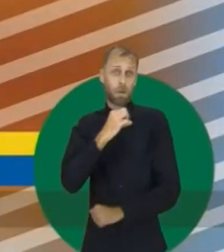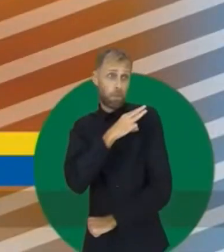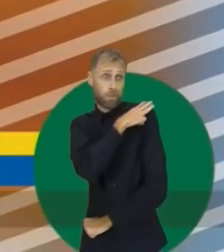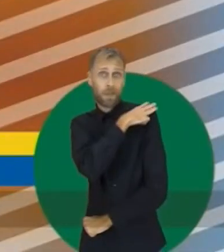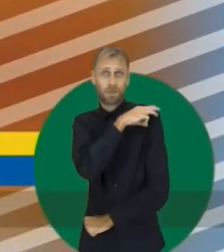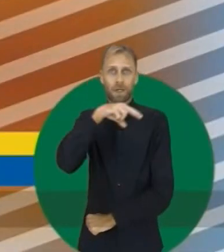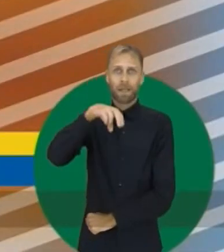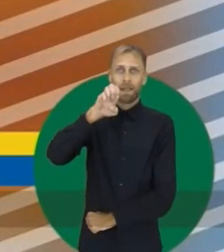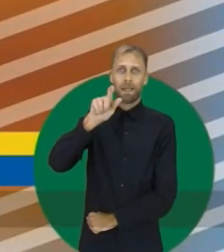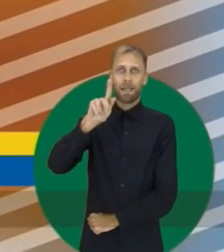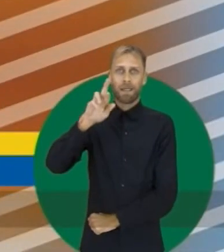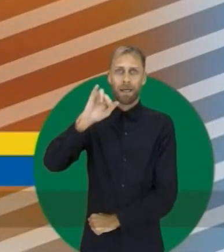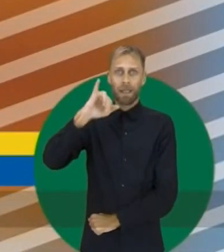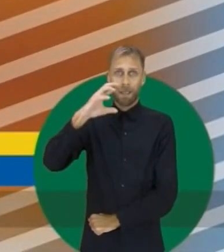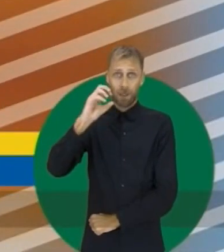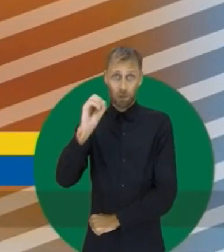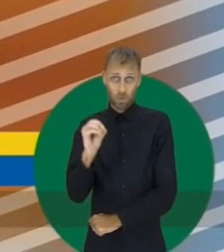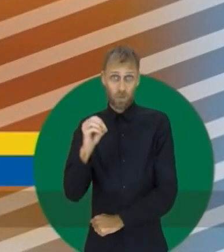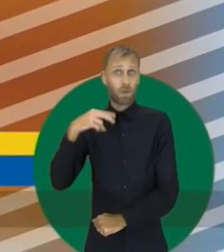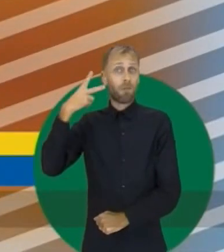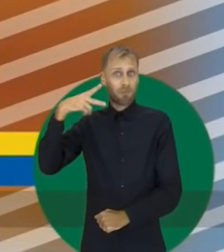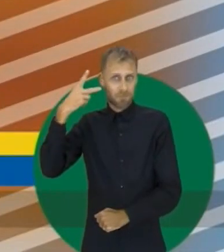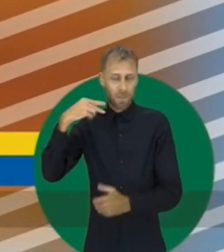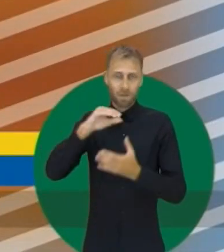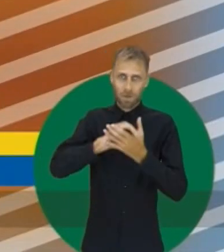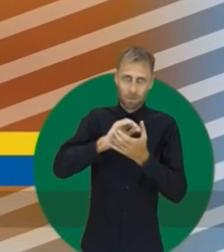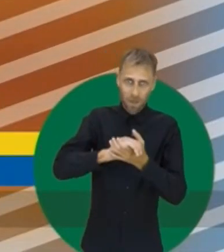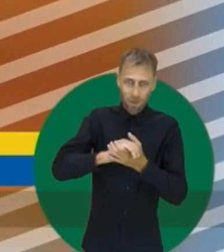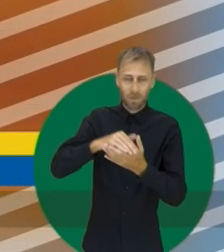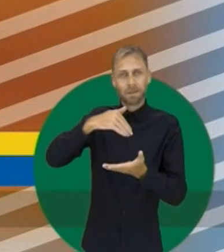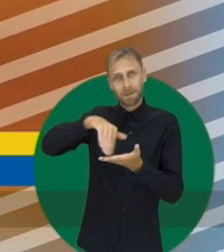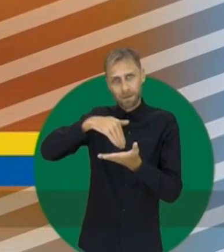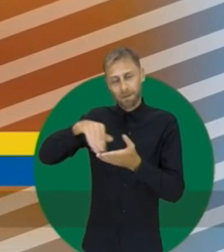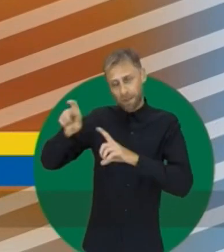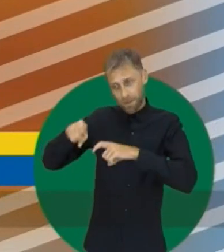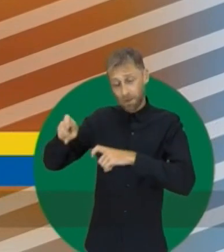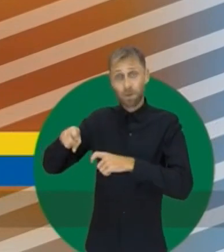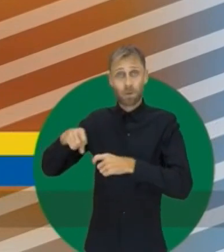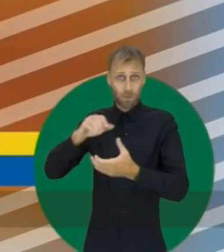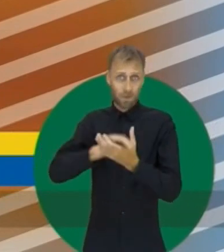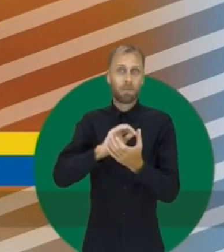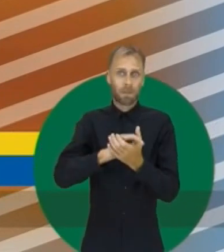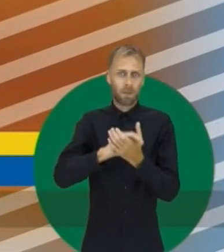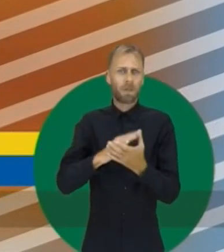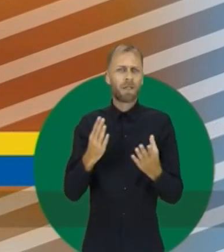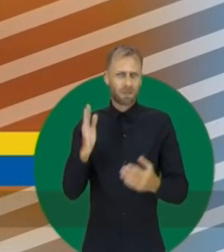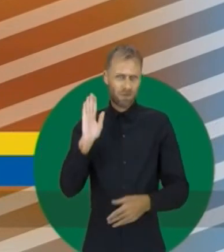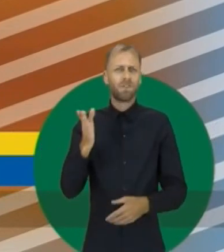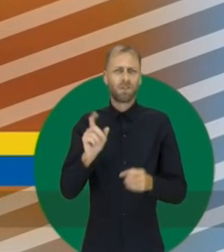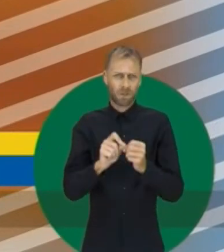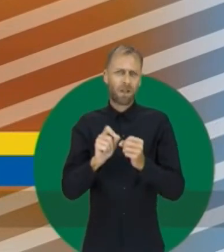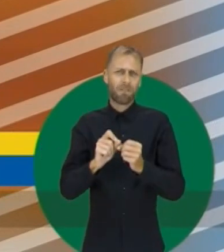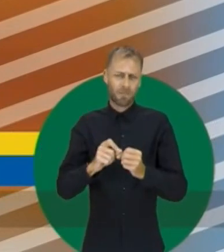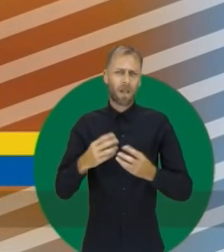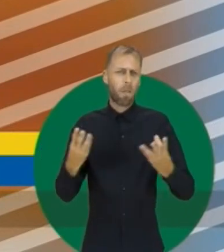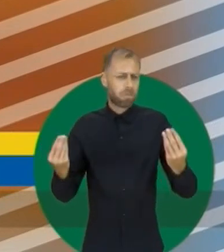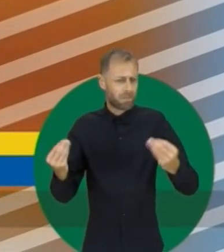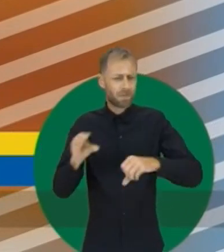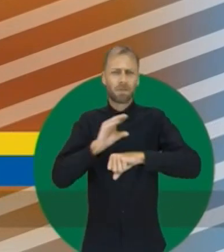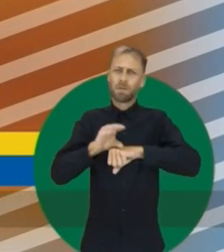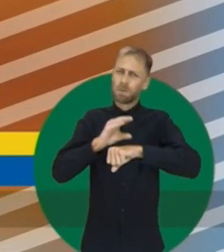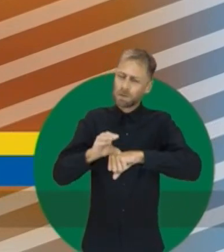Negreiros Ex-presidente da Câmara de Vereadores E secretário da Agricultura da capital Já fiz muito por palmas Criei cursinhos